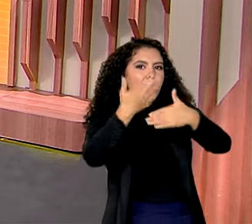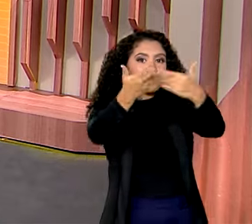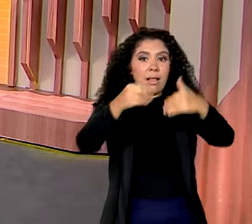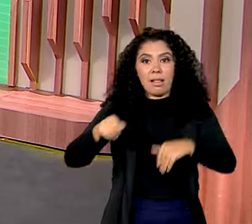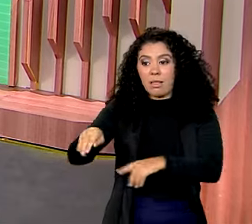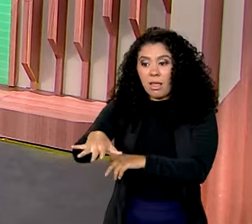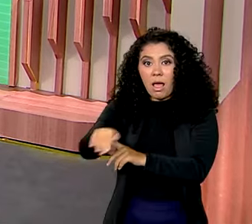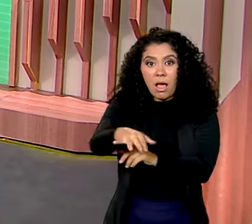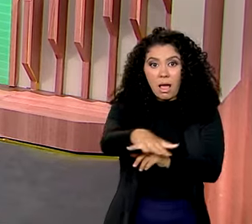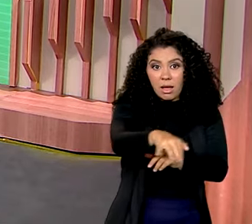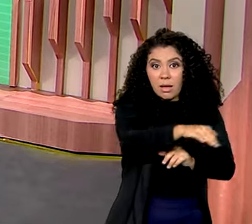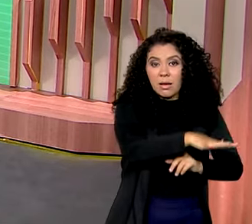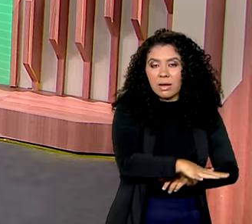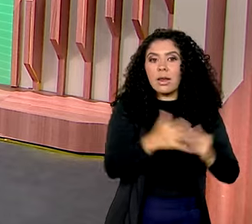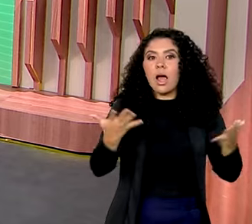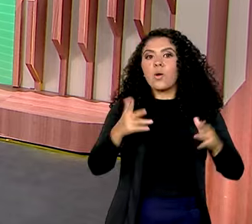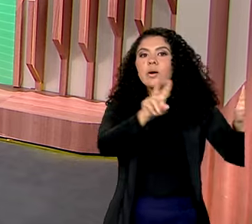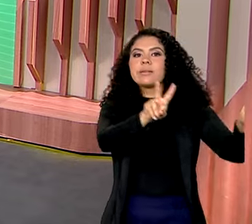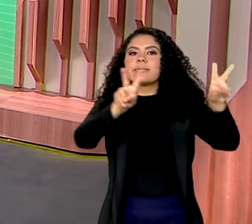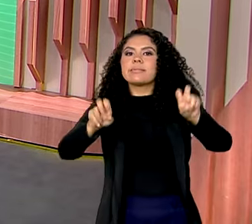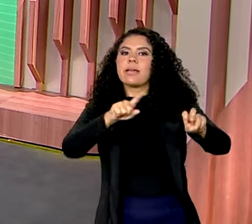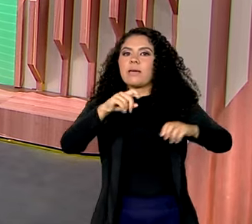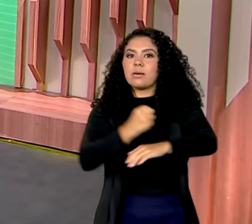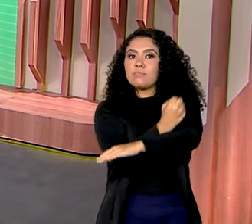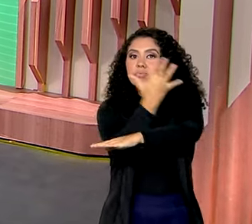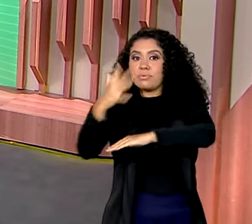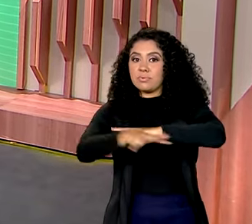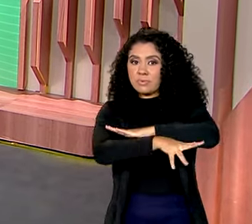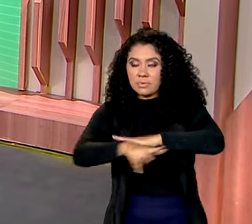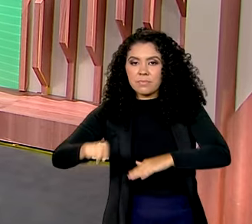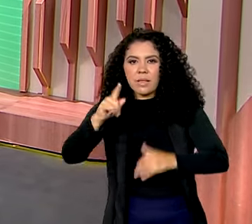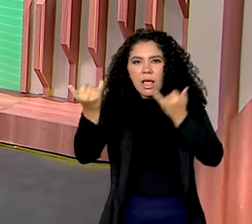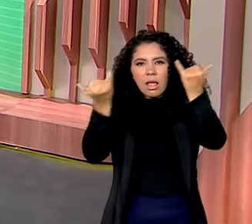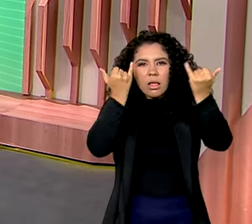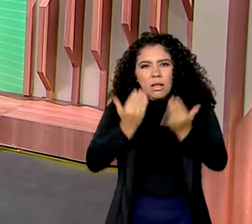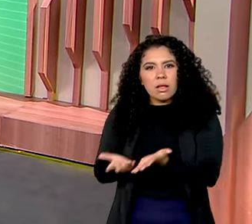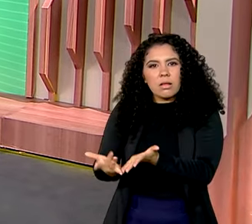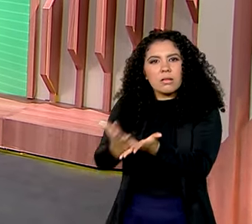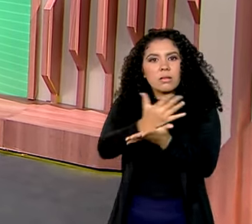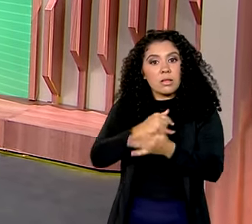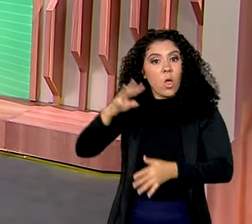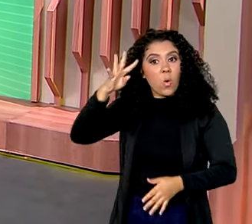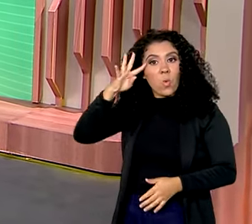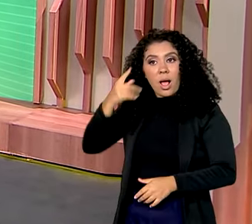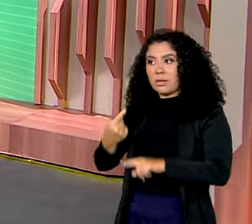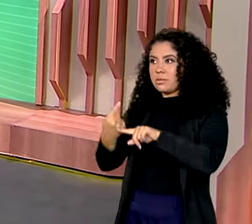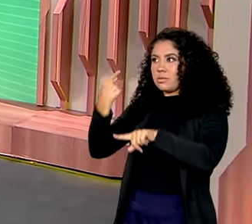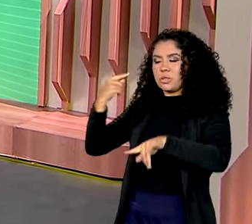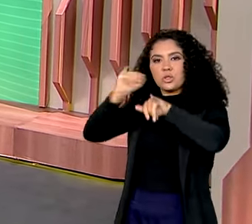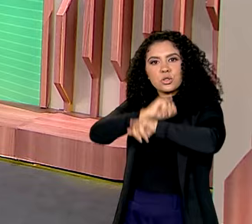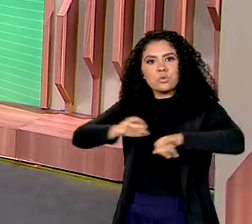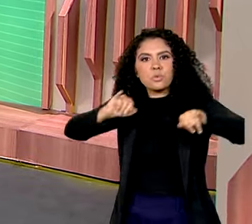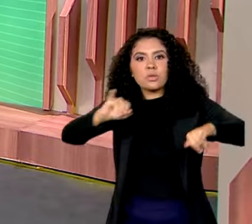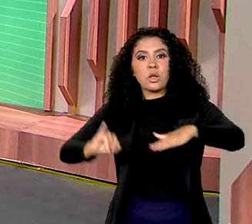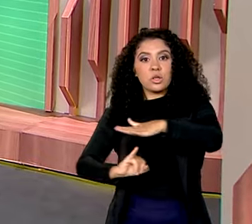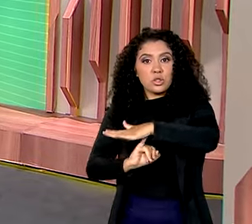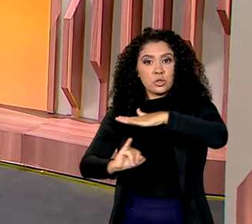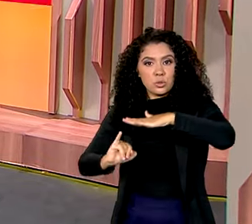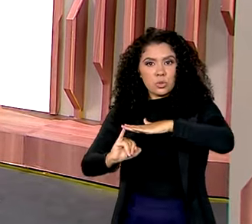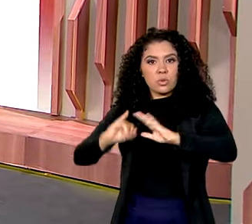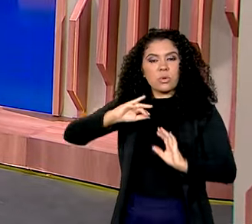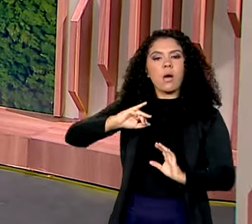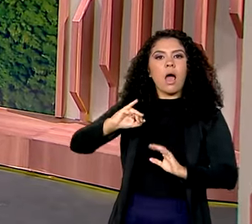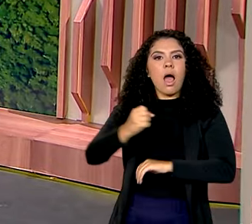Vamos começar com o tema do meio ambiente. Segundo dados divulgados na quarta-feira pelo Instituto Ambiental Imazon,